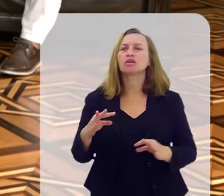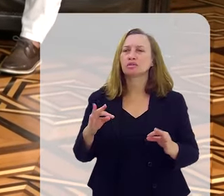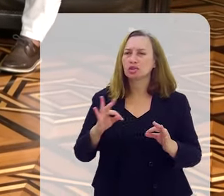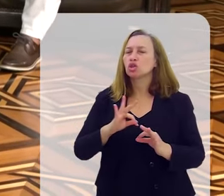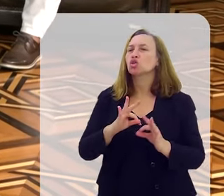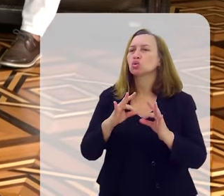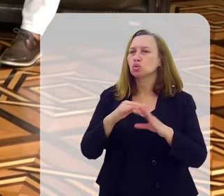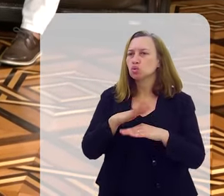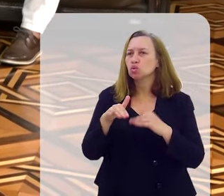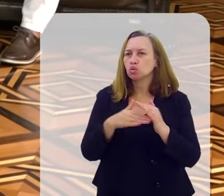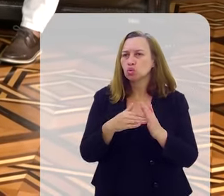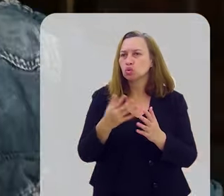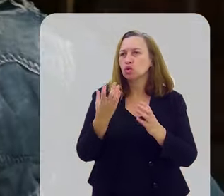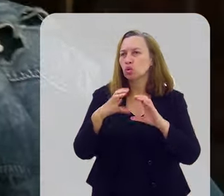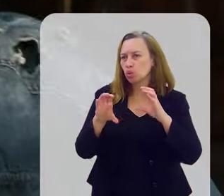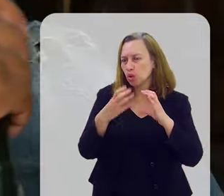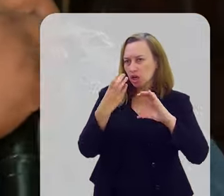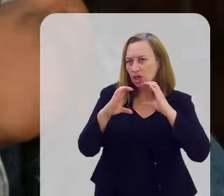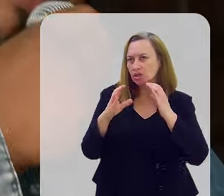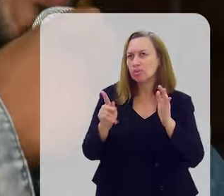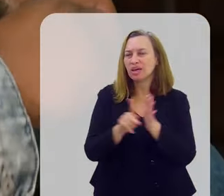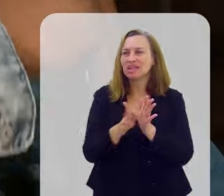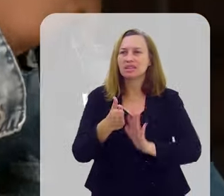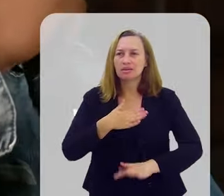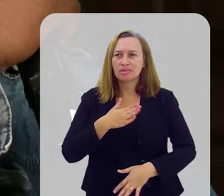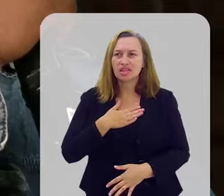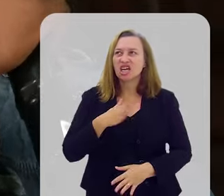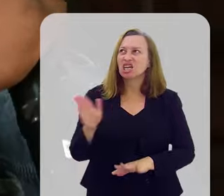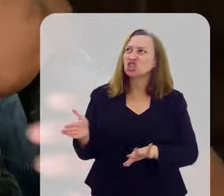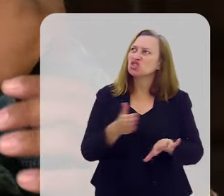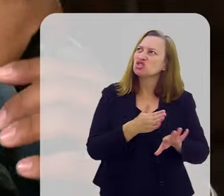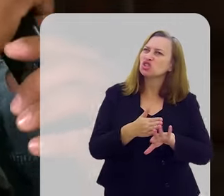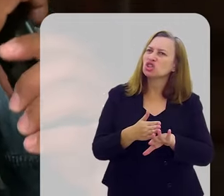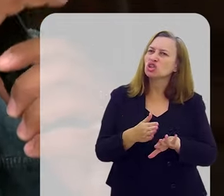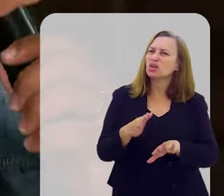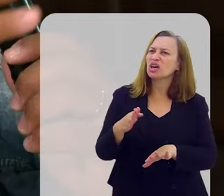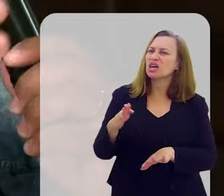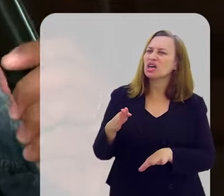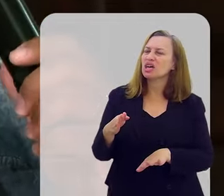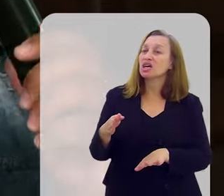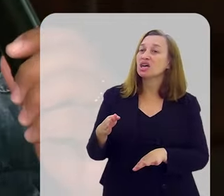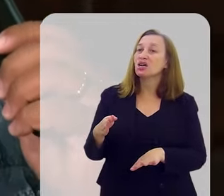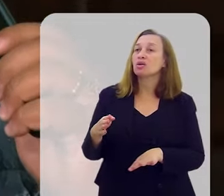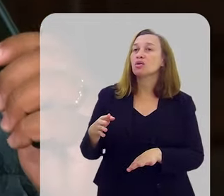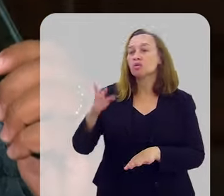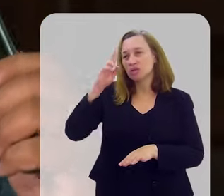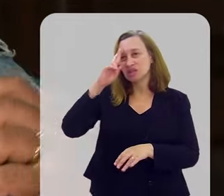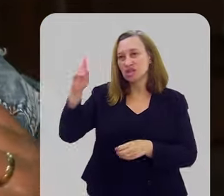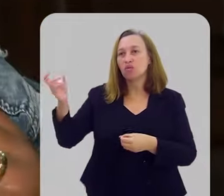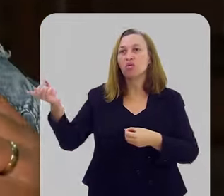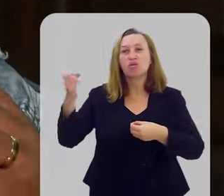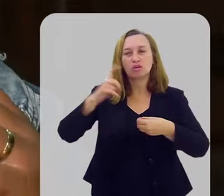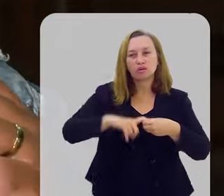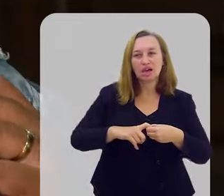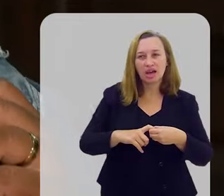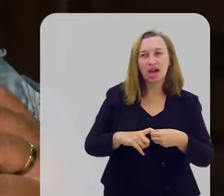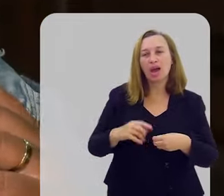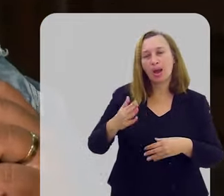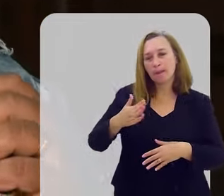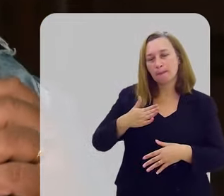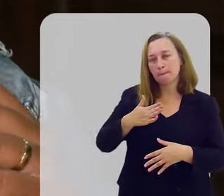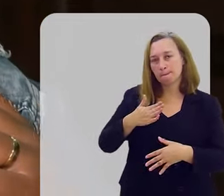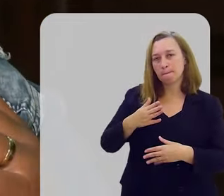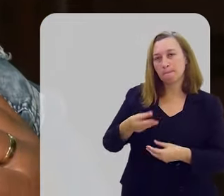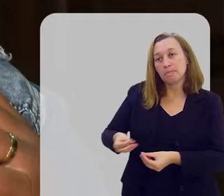canções hoje, elas são minhas. Tirando a Ele Voltará, que veio de um amigo meu. Ela veio pronta já.